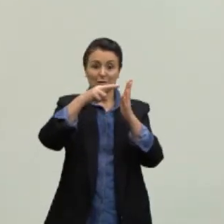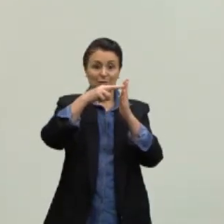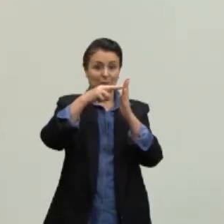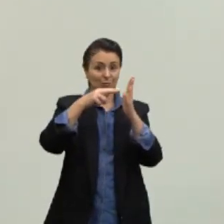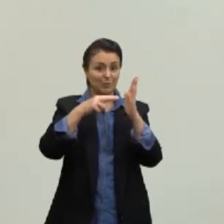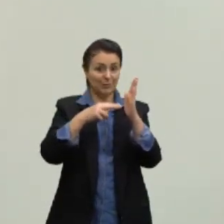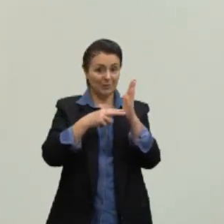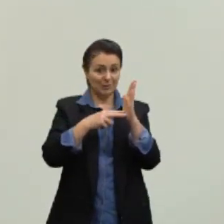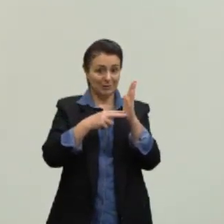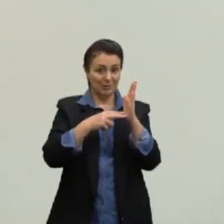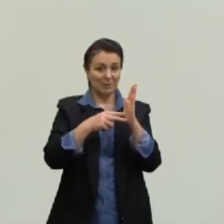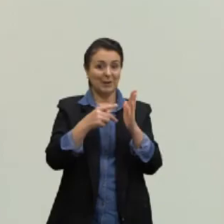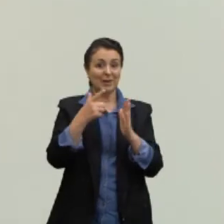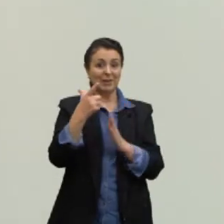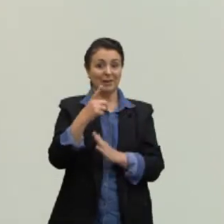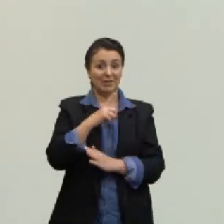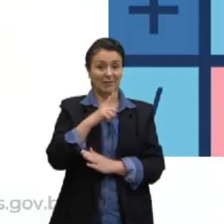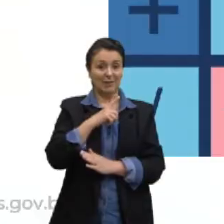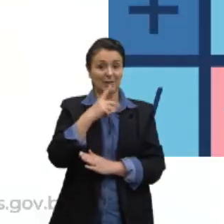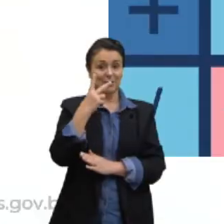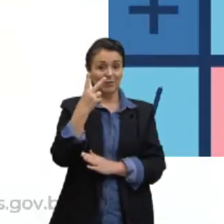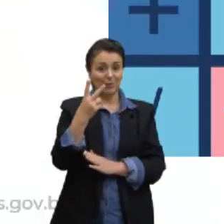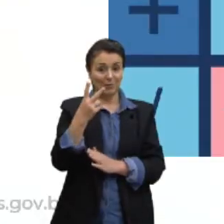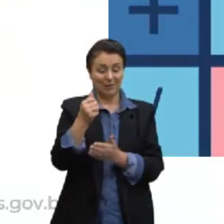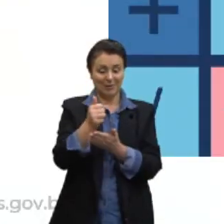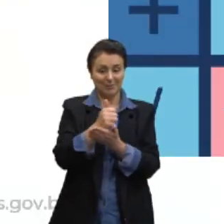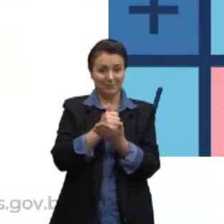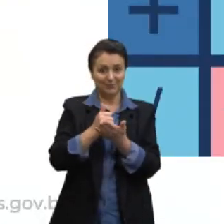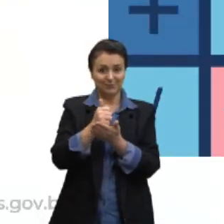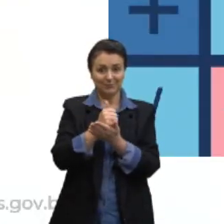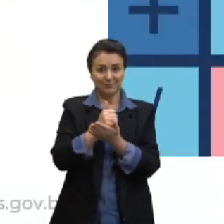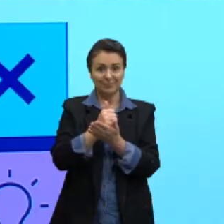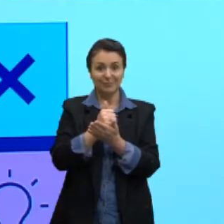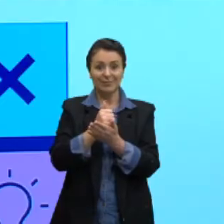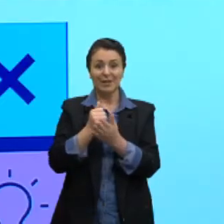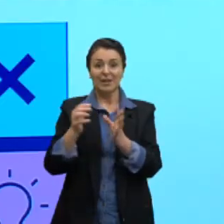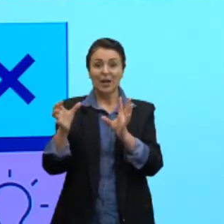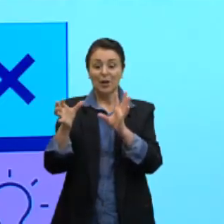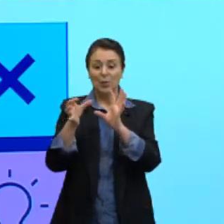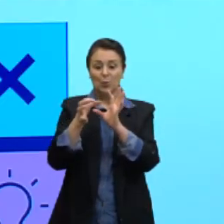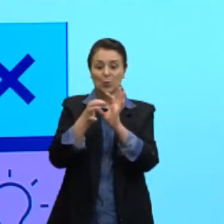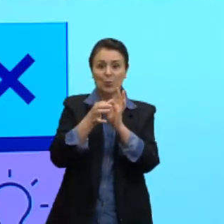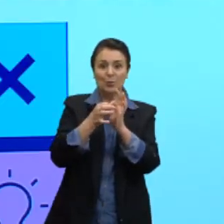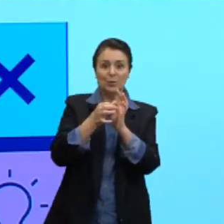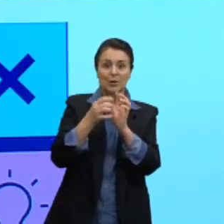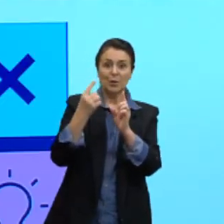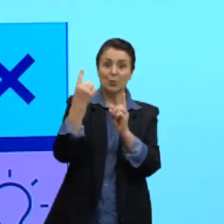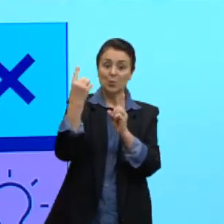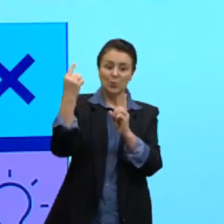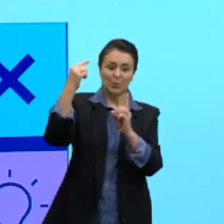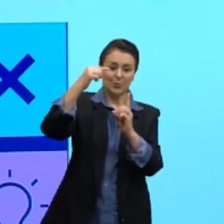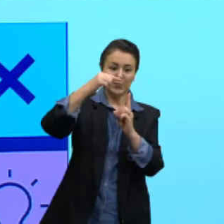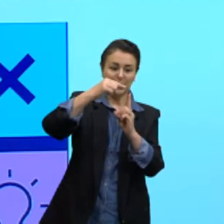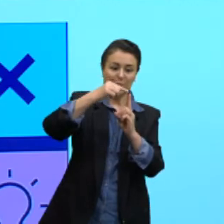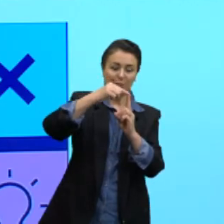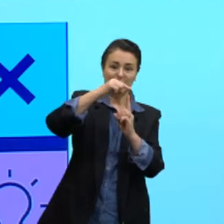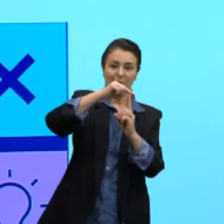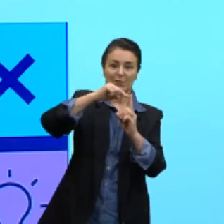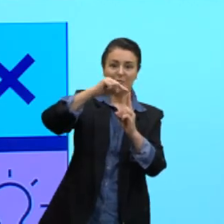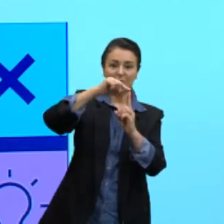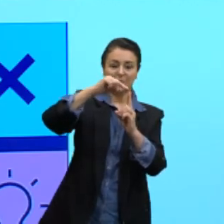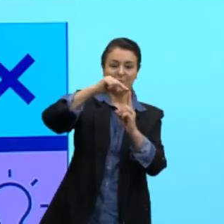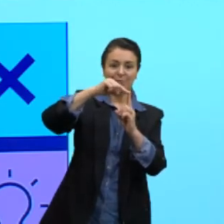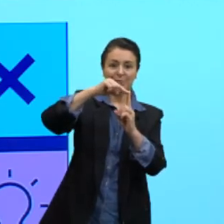bases, certo? E ela se une num único vértice, ó. Então, essas bases se unem num ponto lá em cima que é o nosso